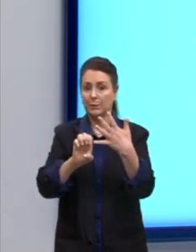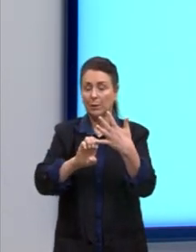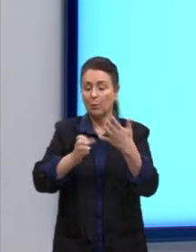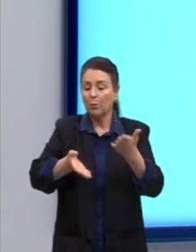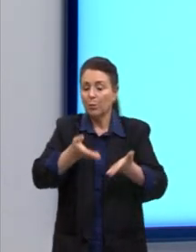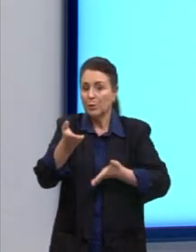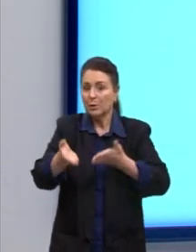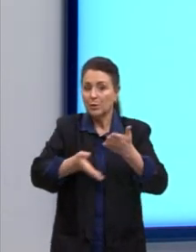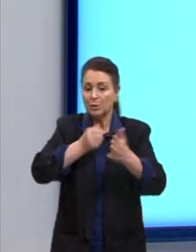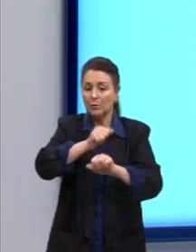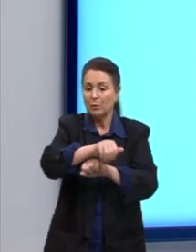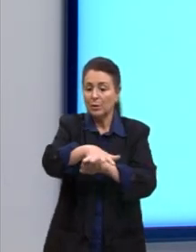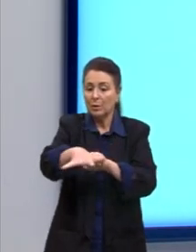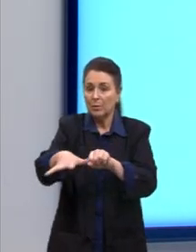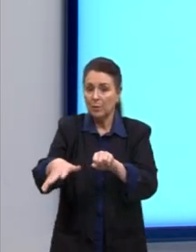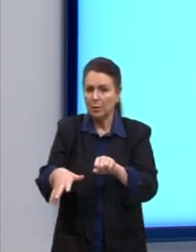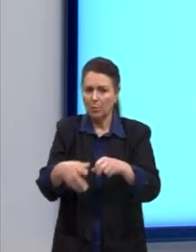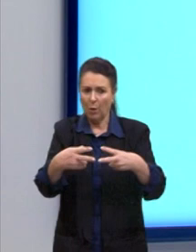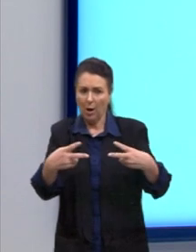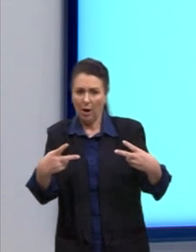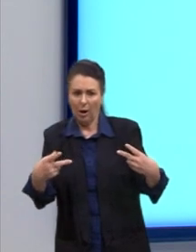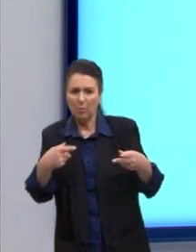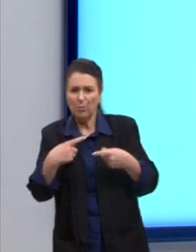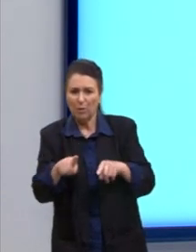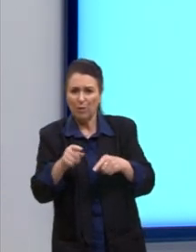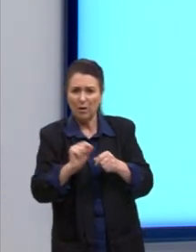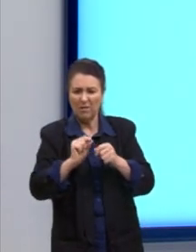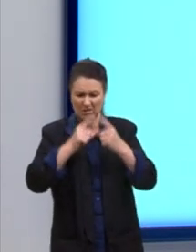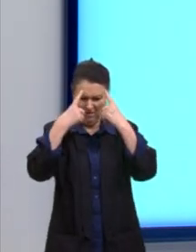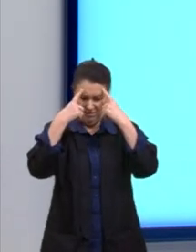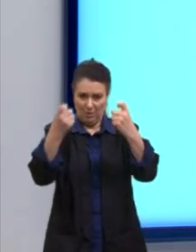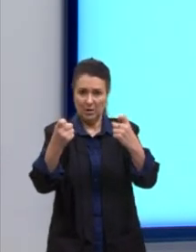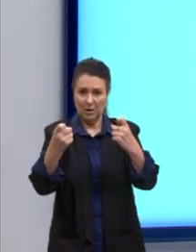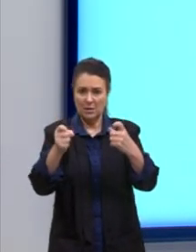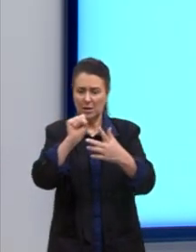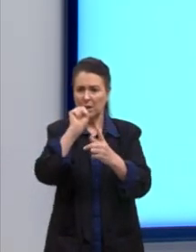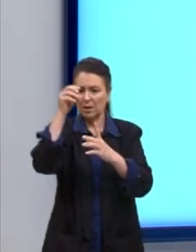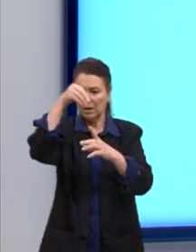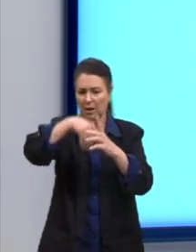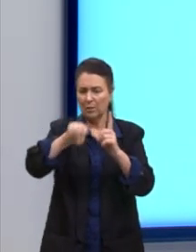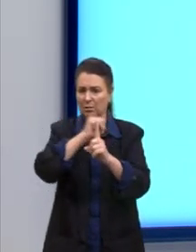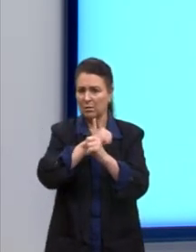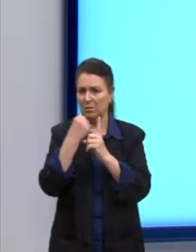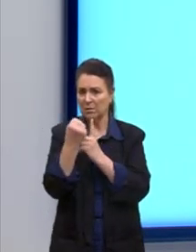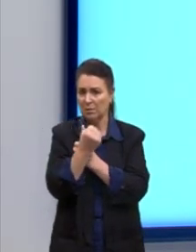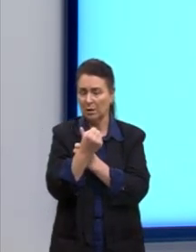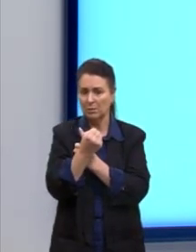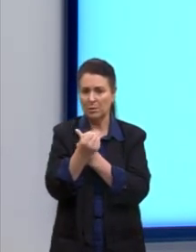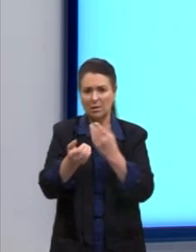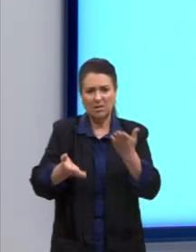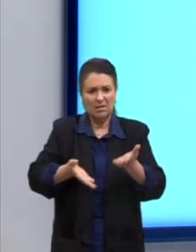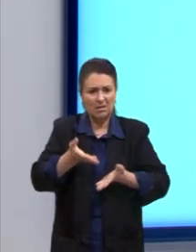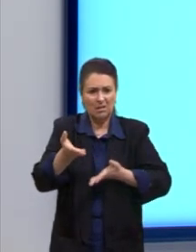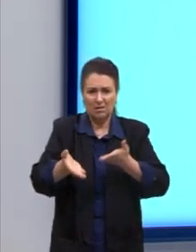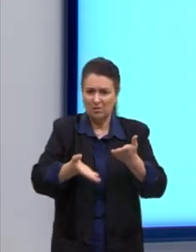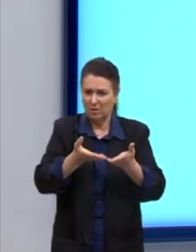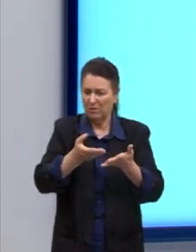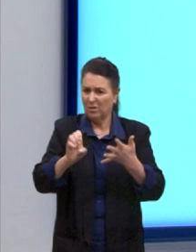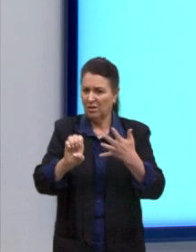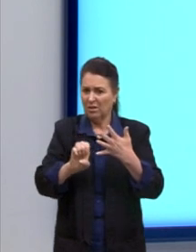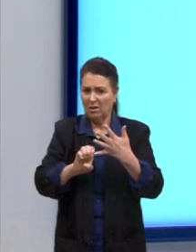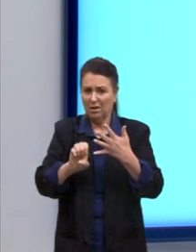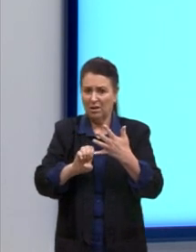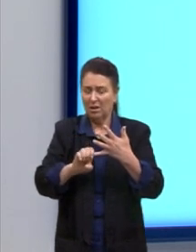da mídia a atos violentos na sociedade. Aqui a gente já sabe, né, incentivo da mídia a atos violentos que estaria